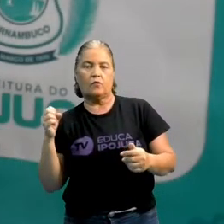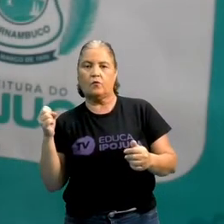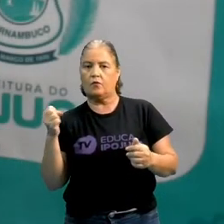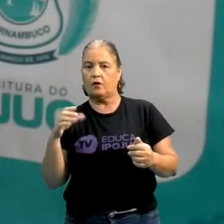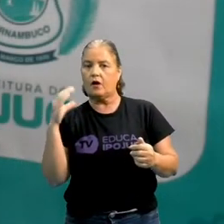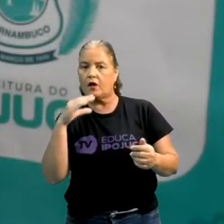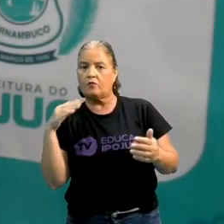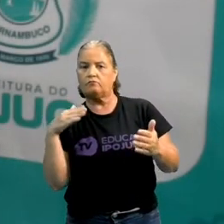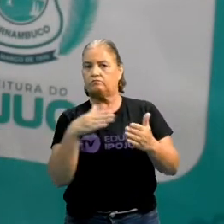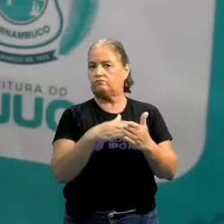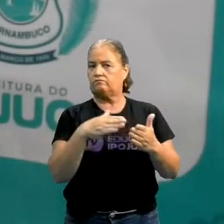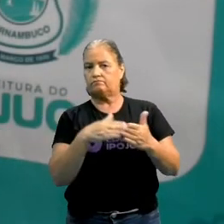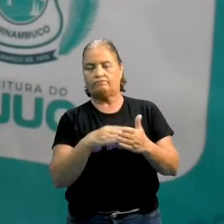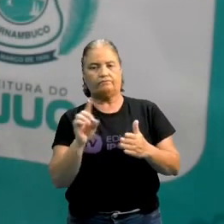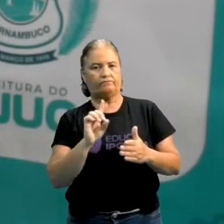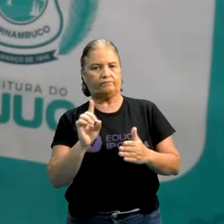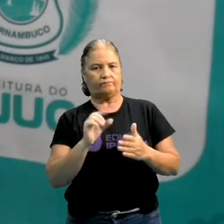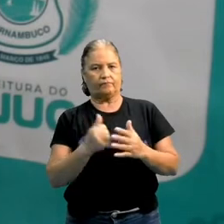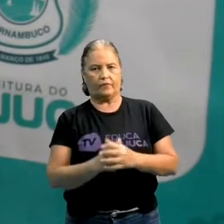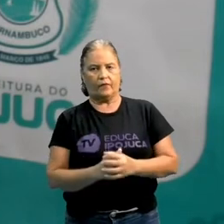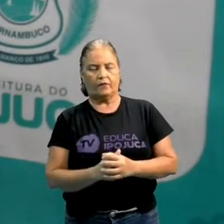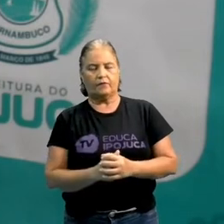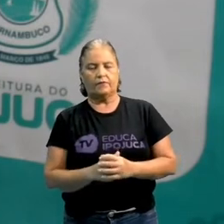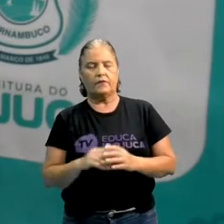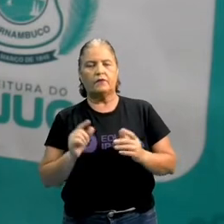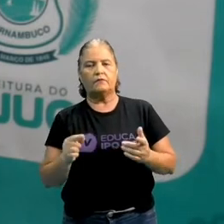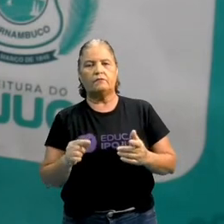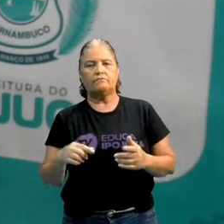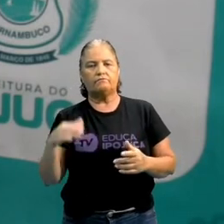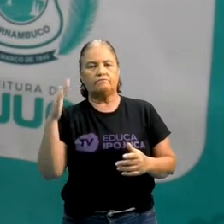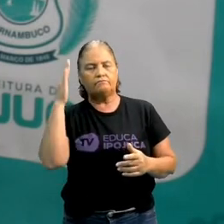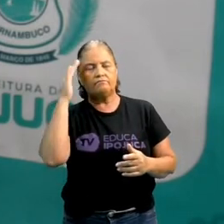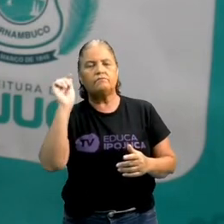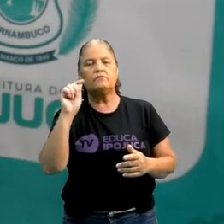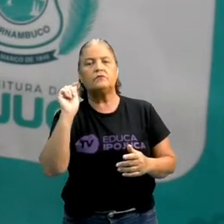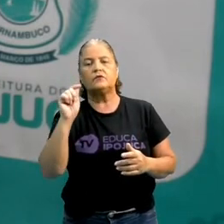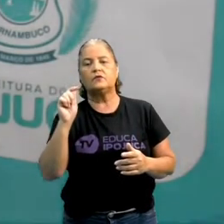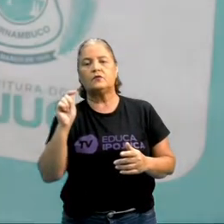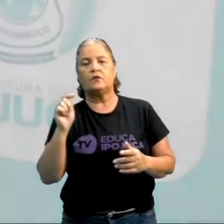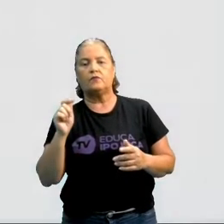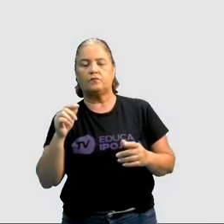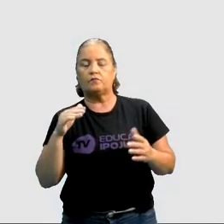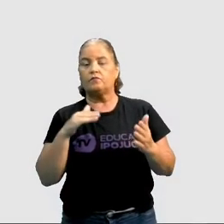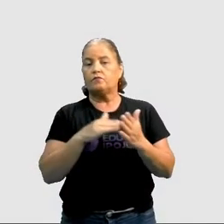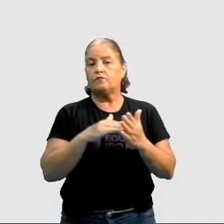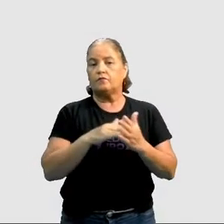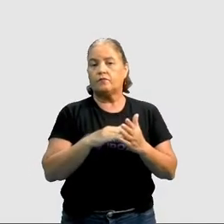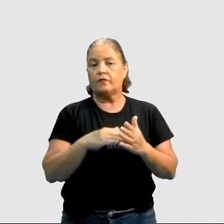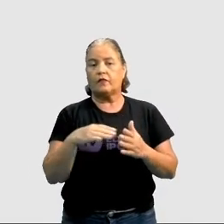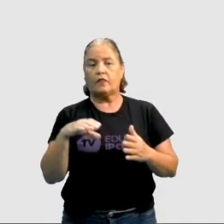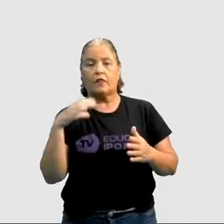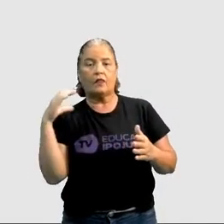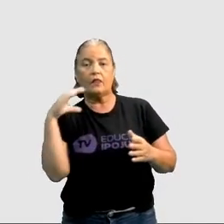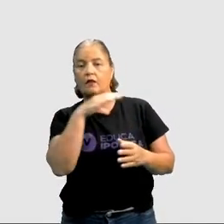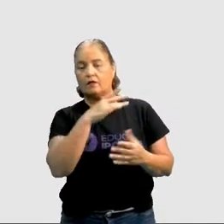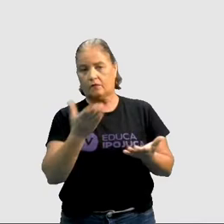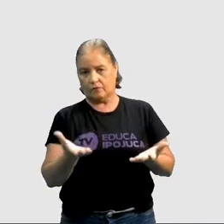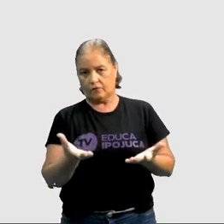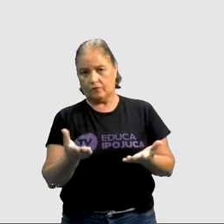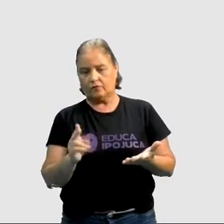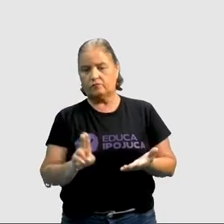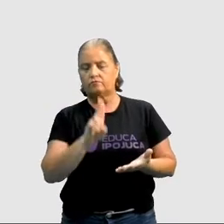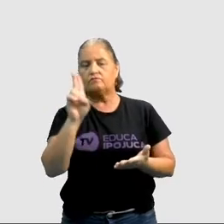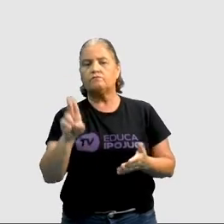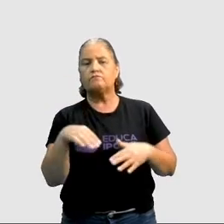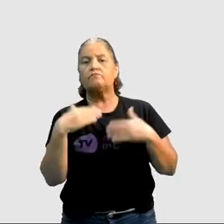Então, a primeira coisa que a gente tem que entender é o que são isolantes térmicos. Eles servem para quê? E esse isolamento